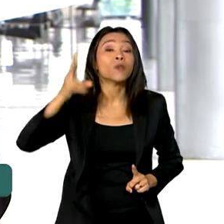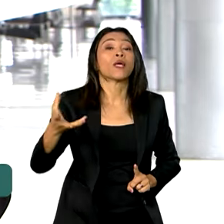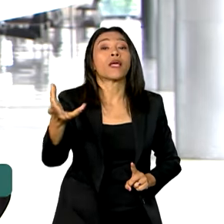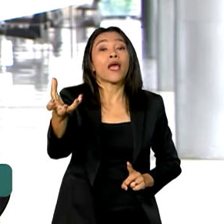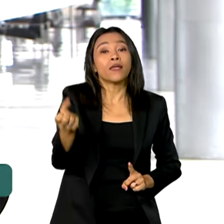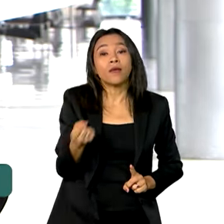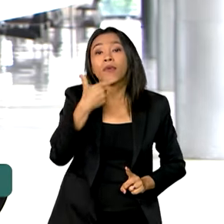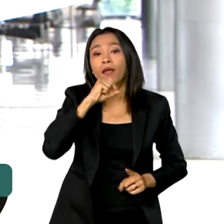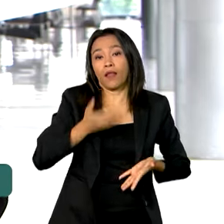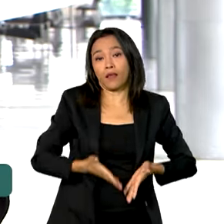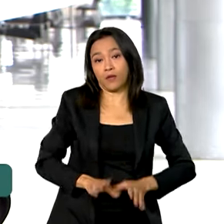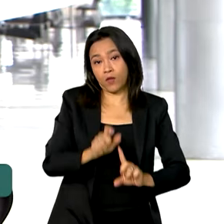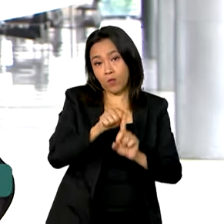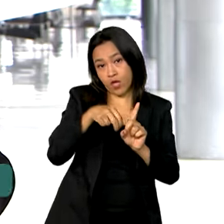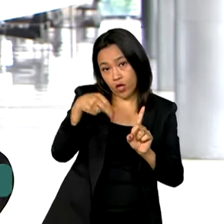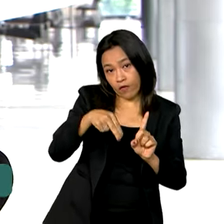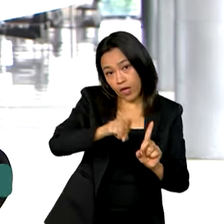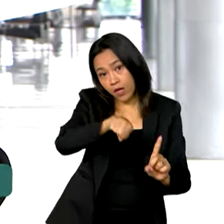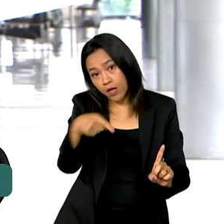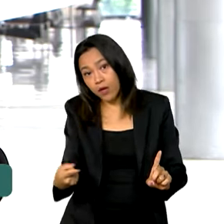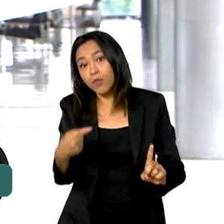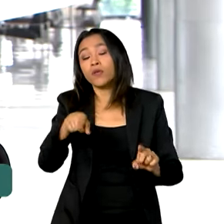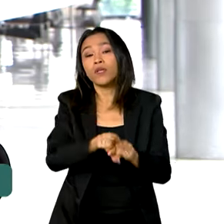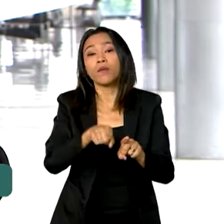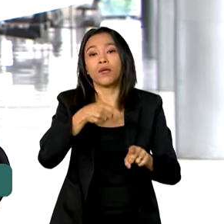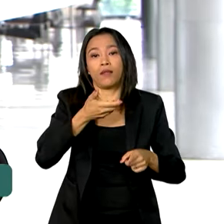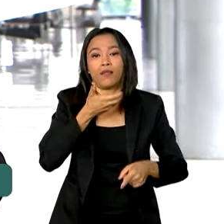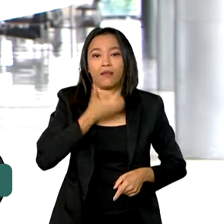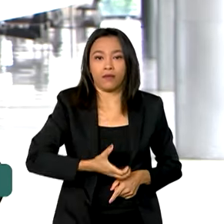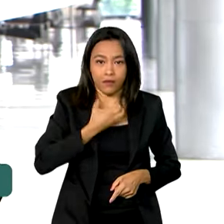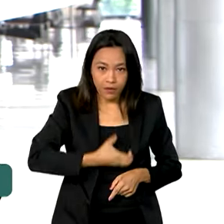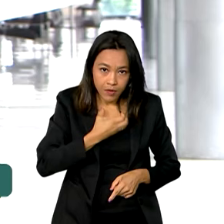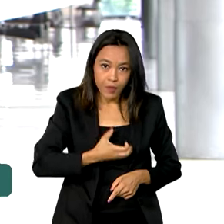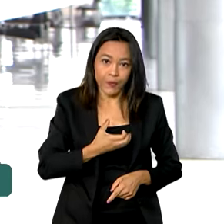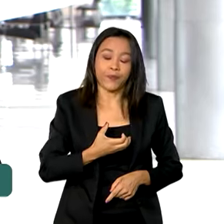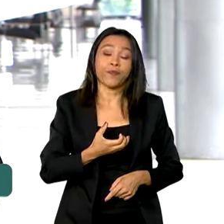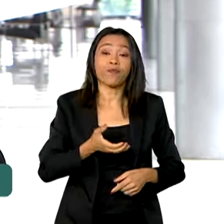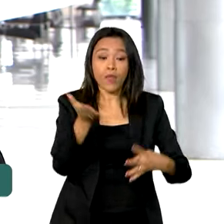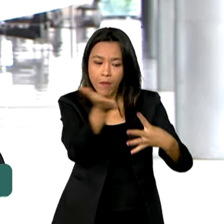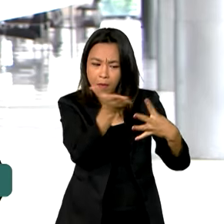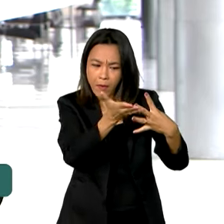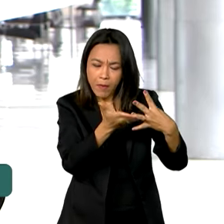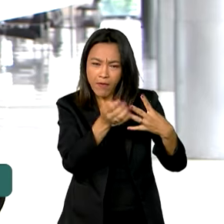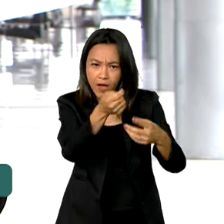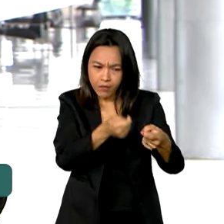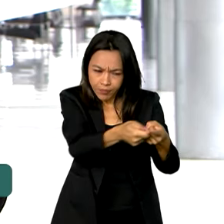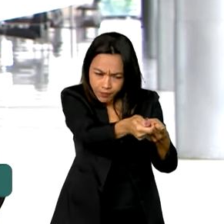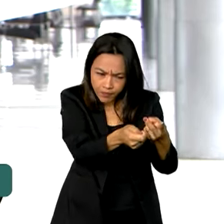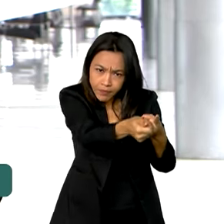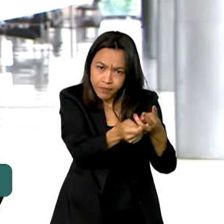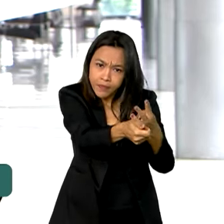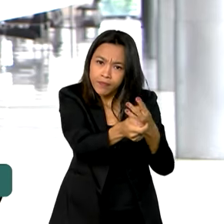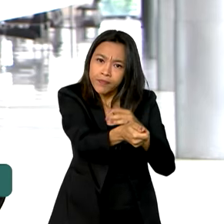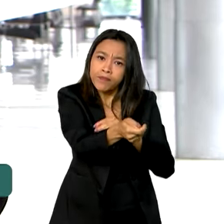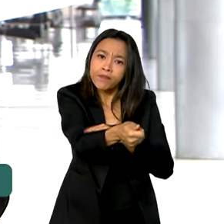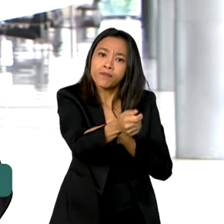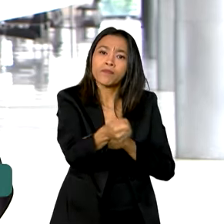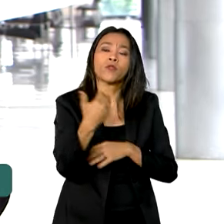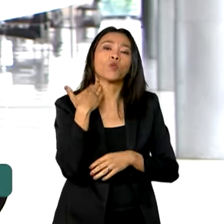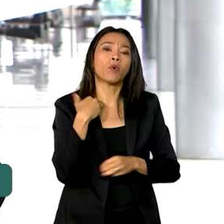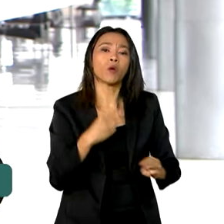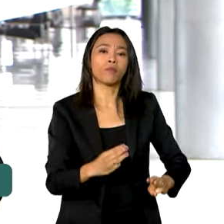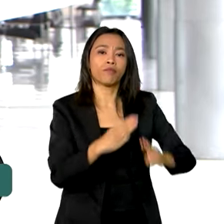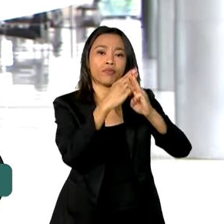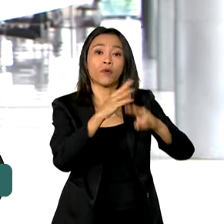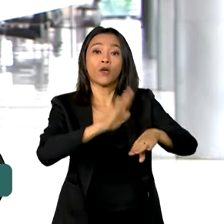estudantes nascidos nos meses de novembro e dezembro. A parcela vai ser depositada em uma conta poupança Caixa Tem, que foi aberta